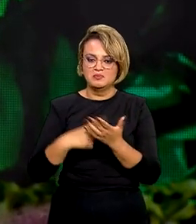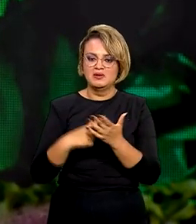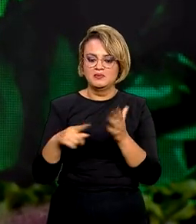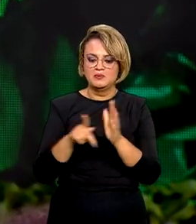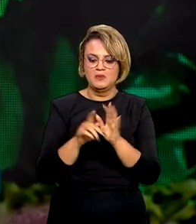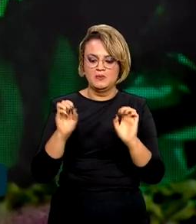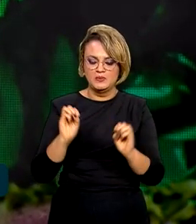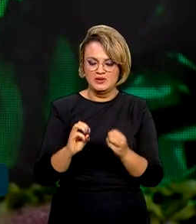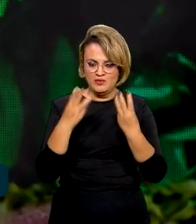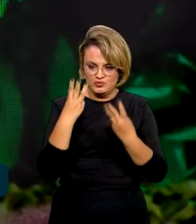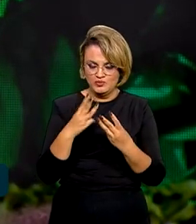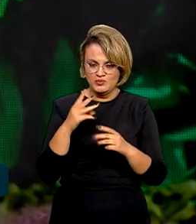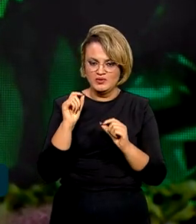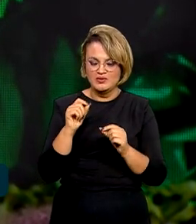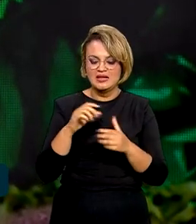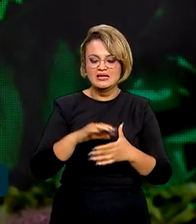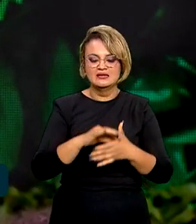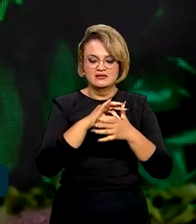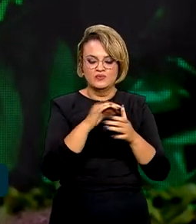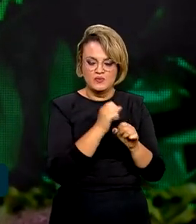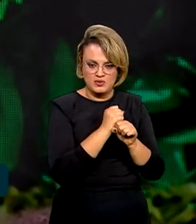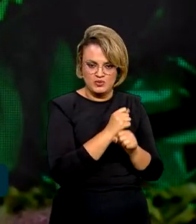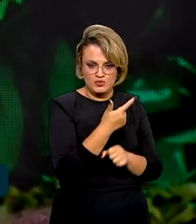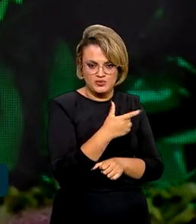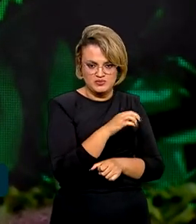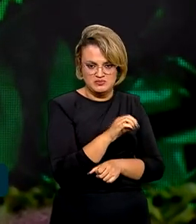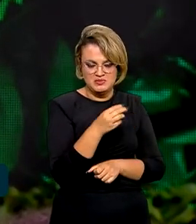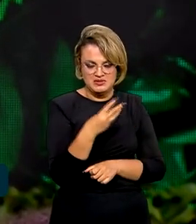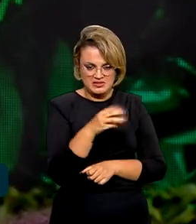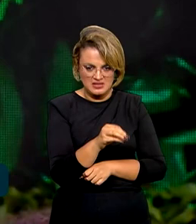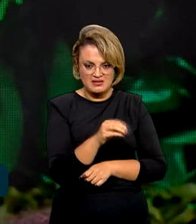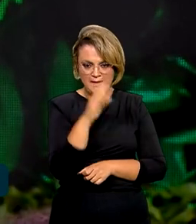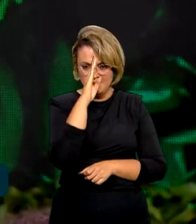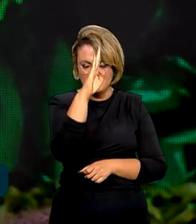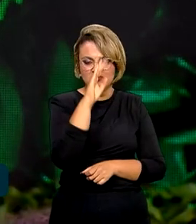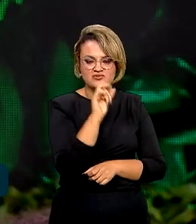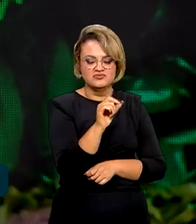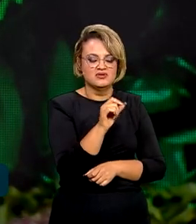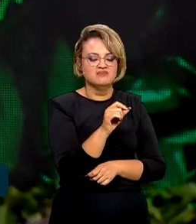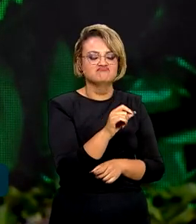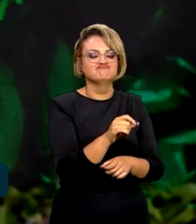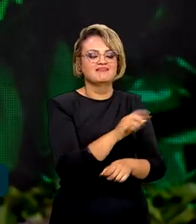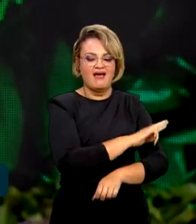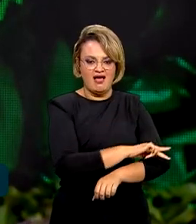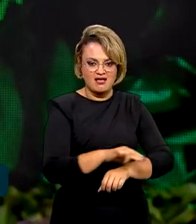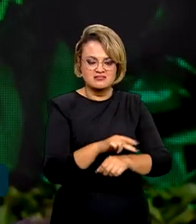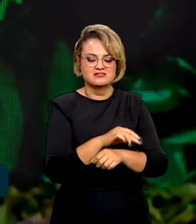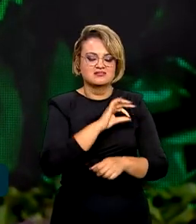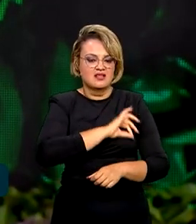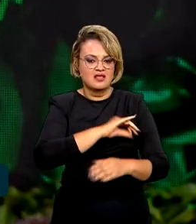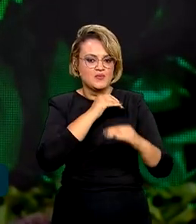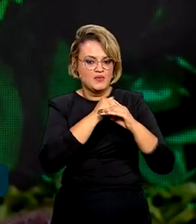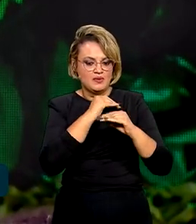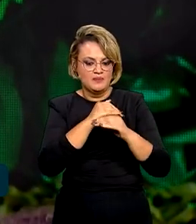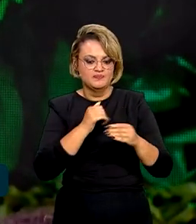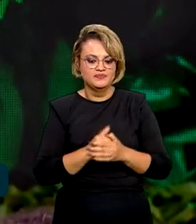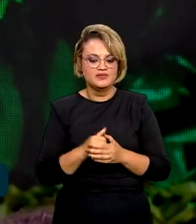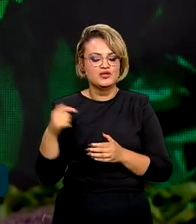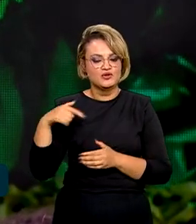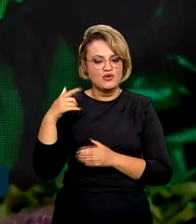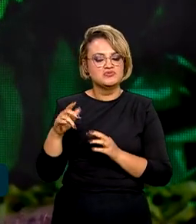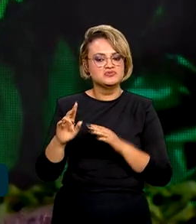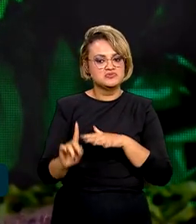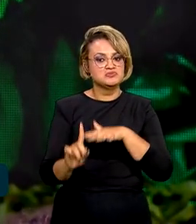ONU. Elas lideram 2030, raça é prioridade e salário digno. Como embaixador desses